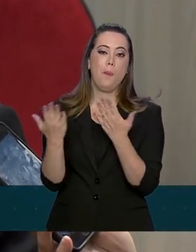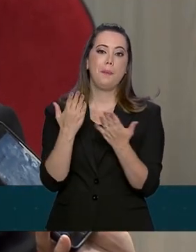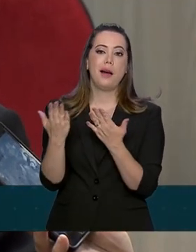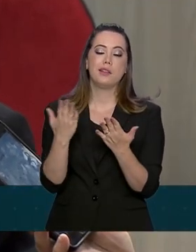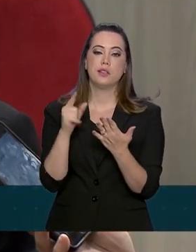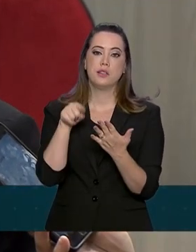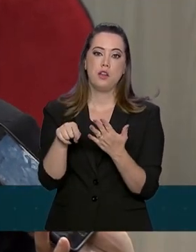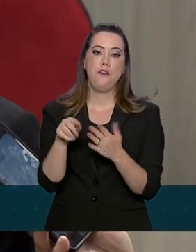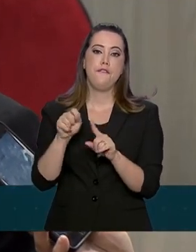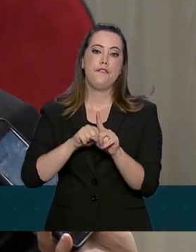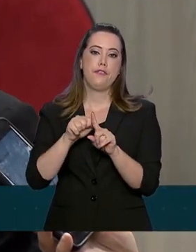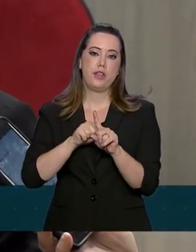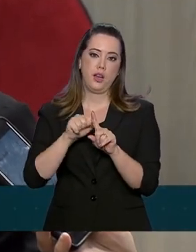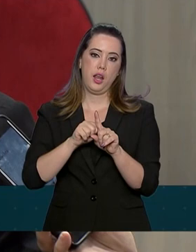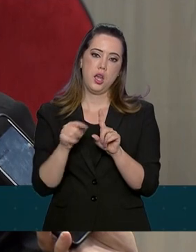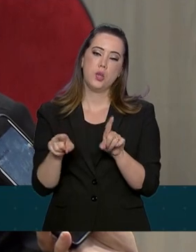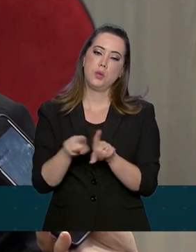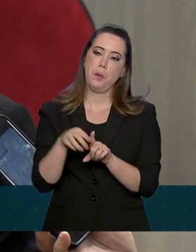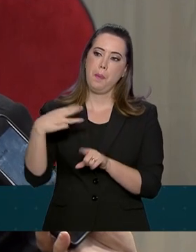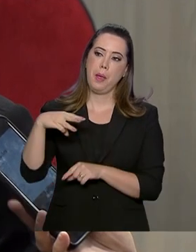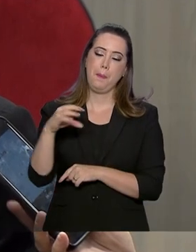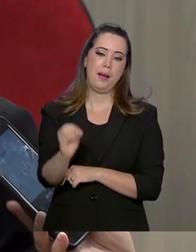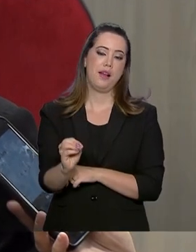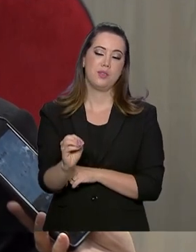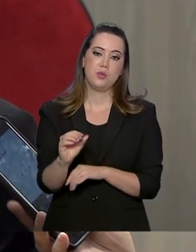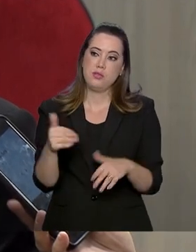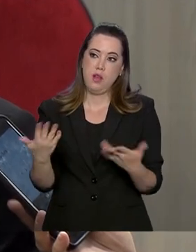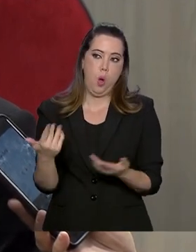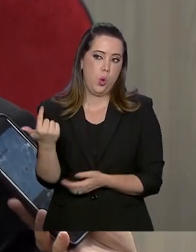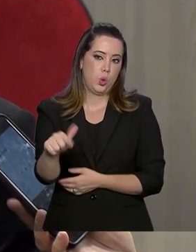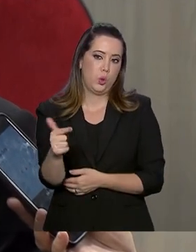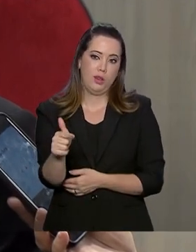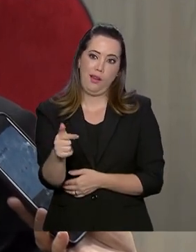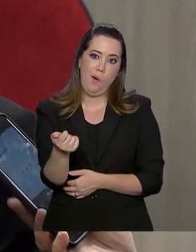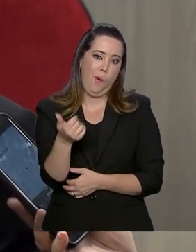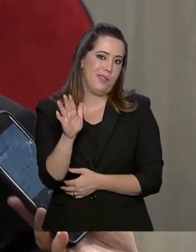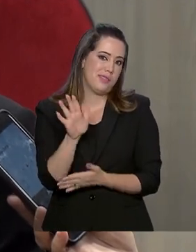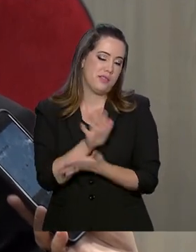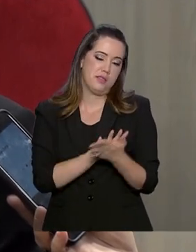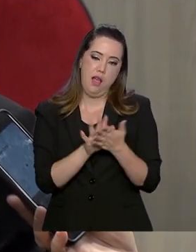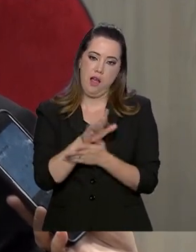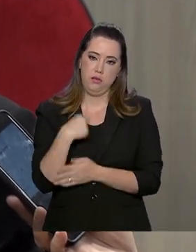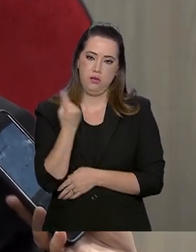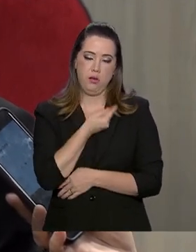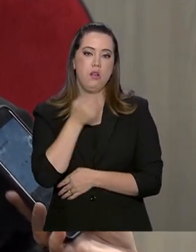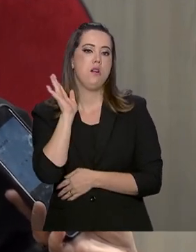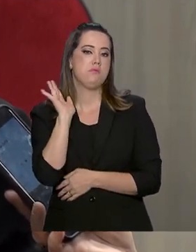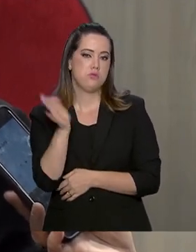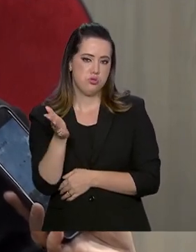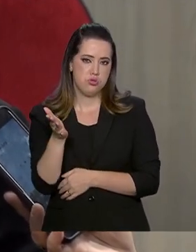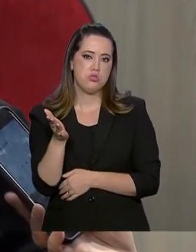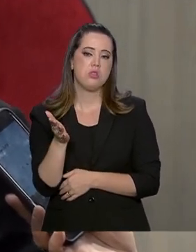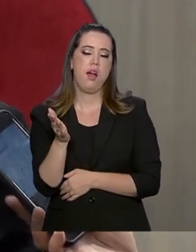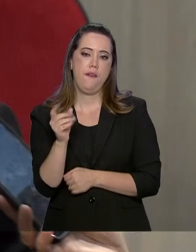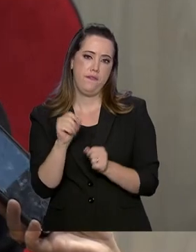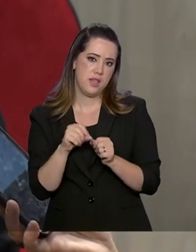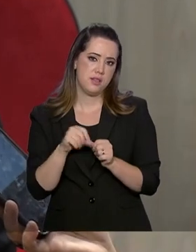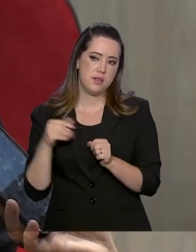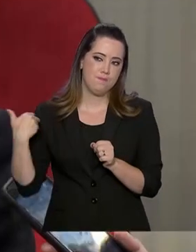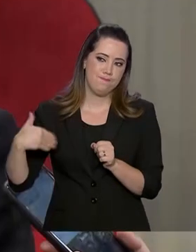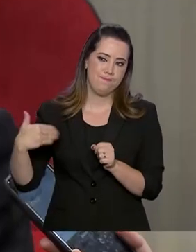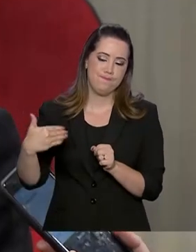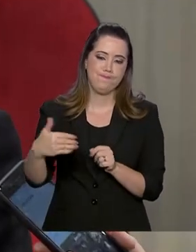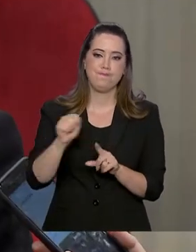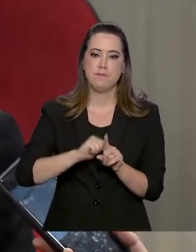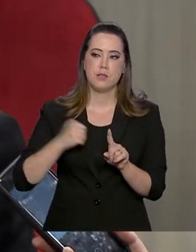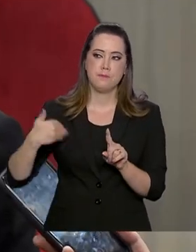fevereiro e início de março. E, portanto, não capturam praticamente nada do que nós já implementamos nos últimos meses.